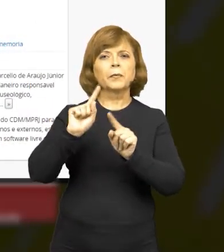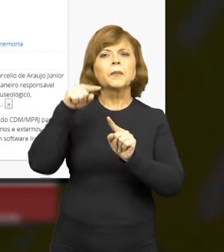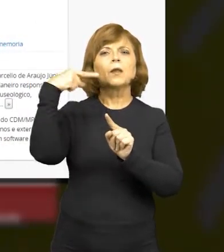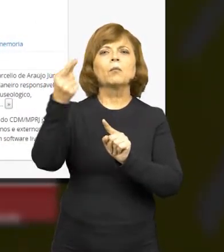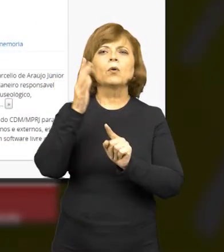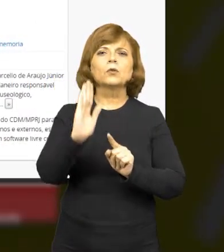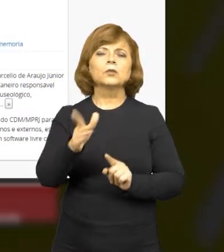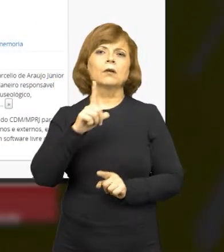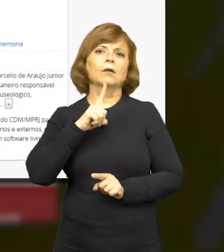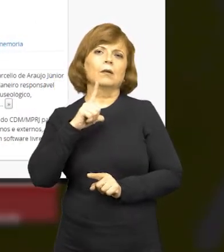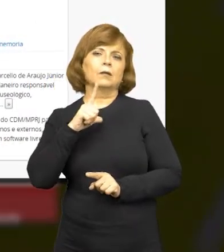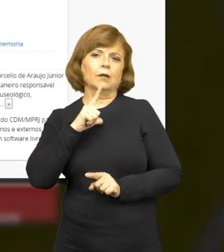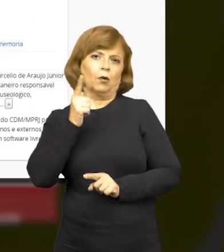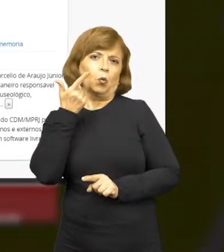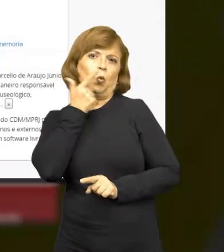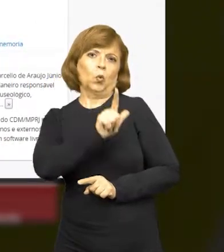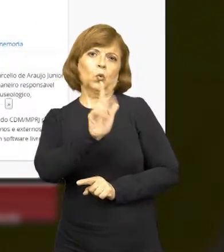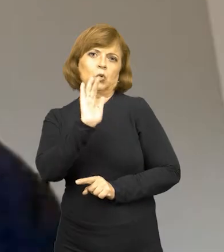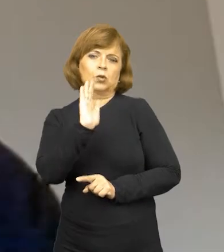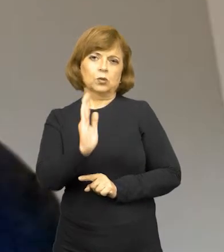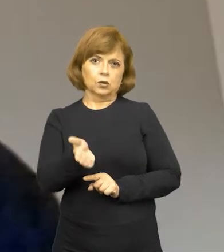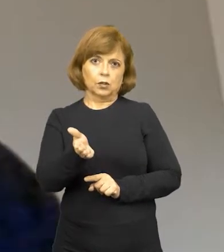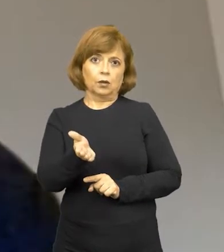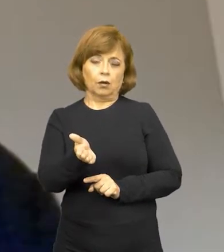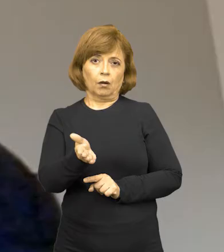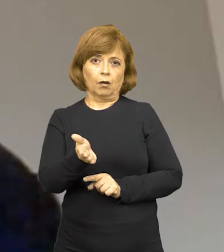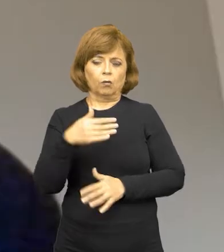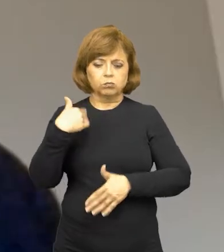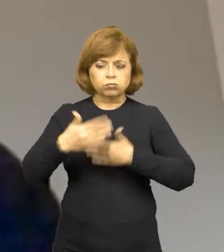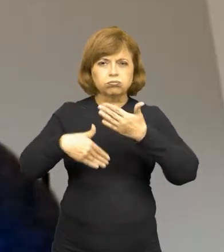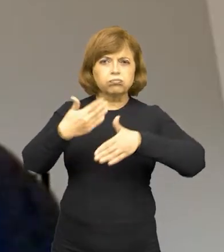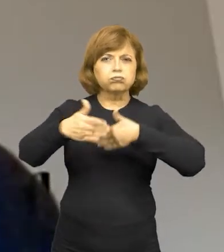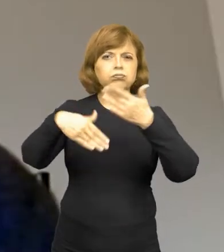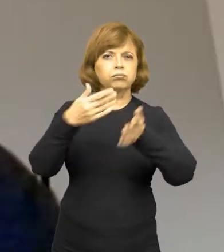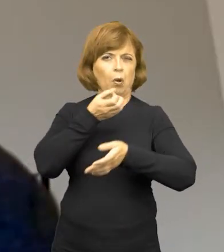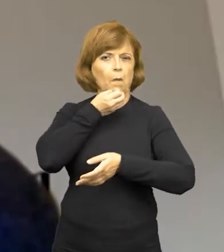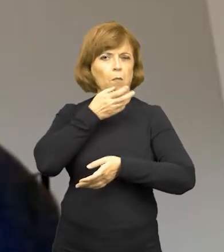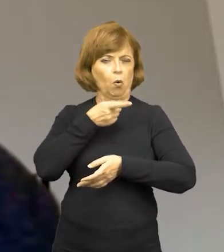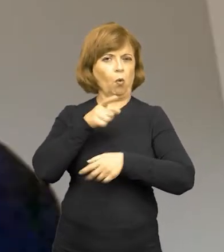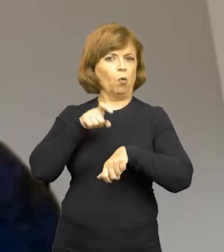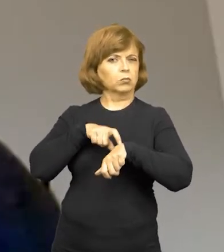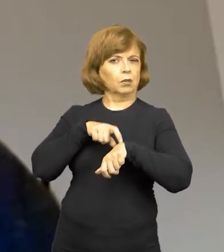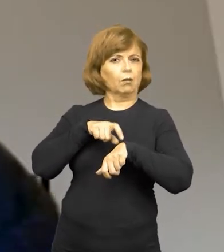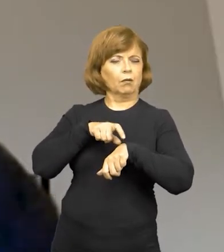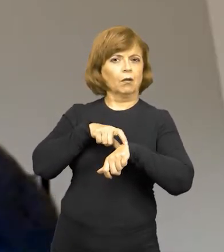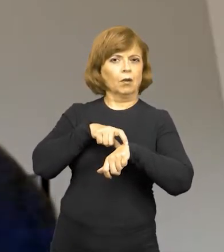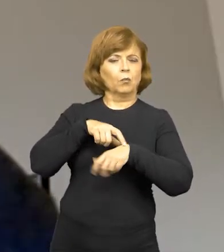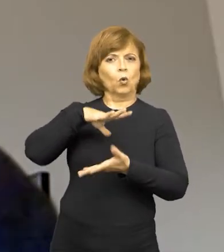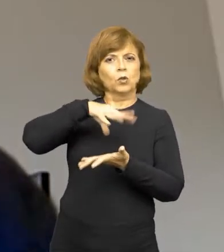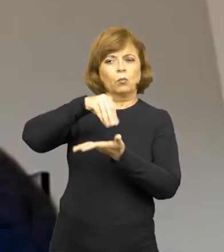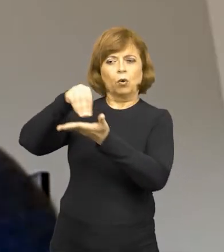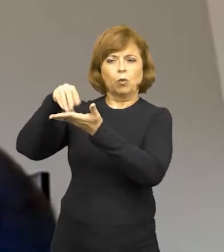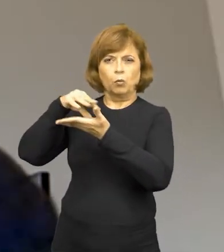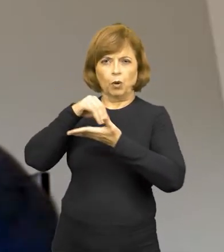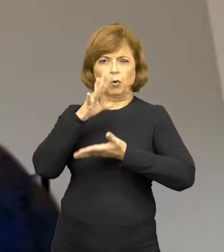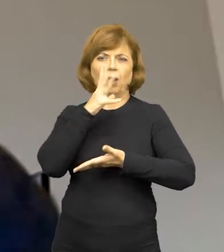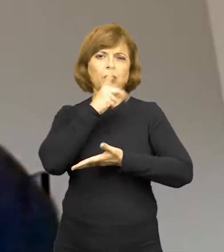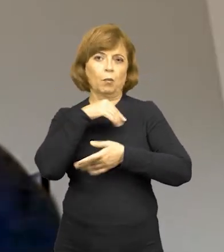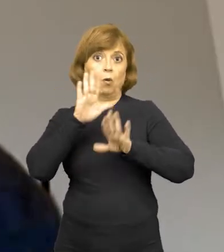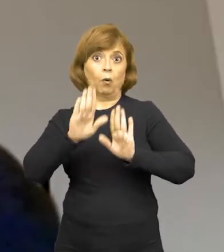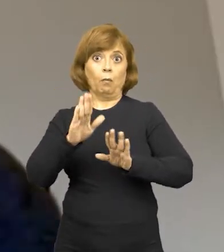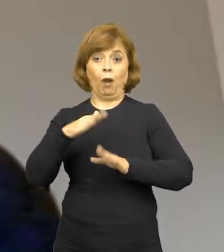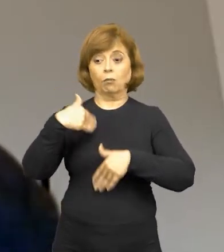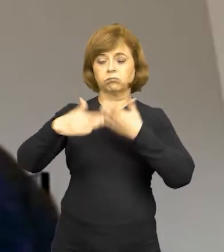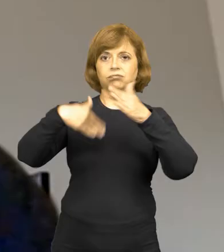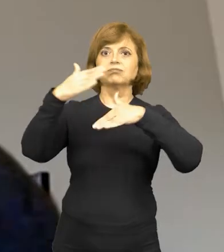conseguimos um ritmo bom dessa digitalização, que é uma coisa que toma muito tempo, e